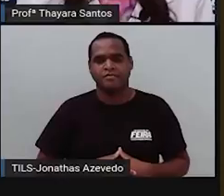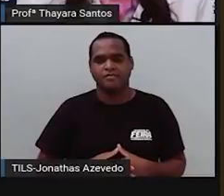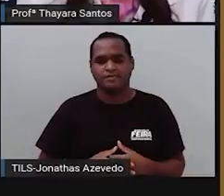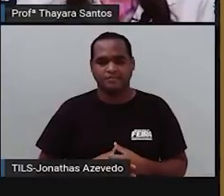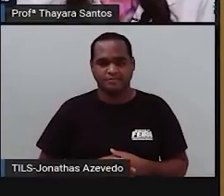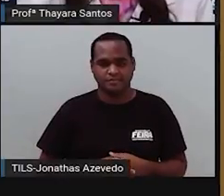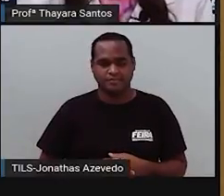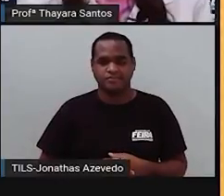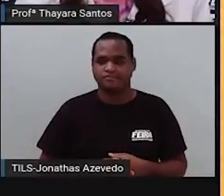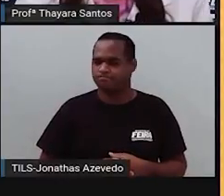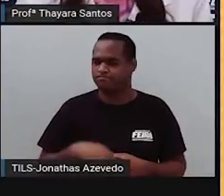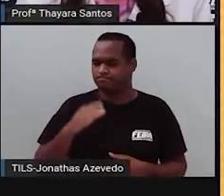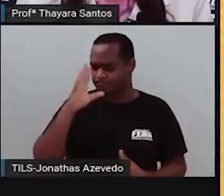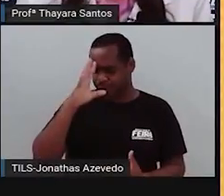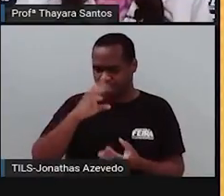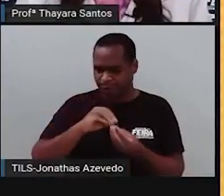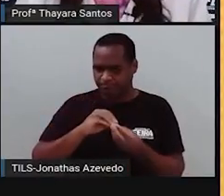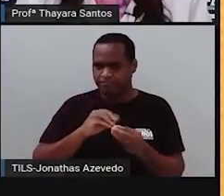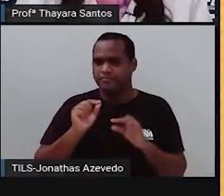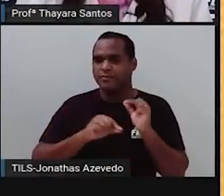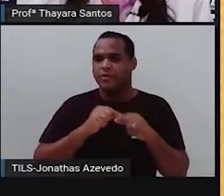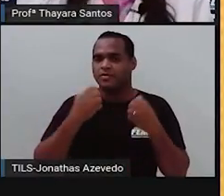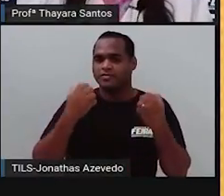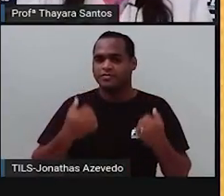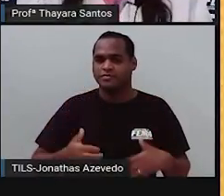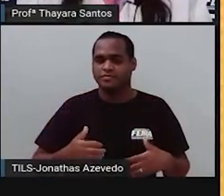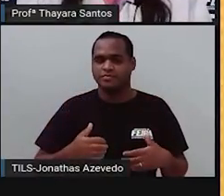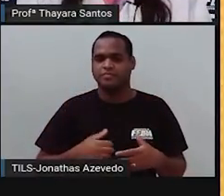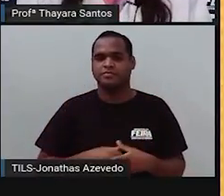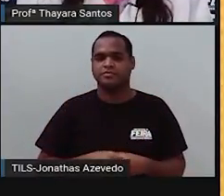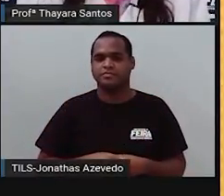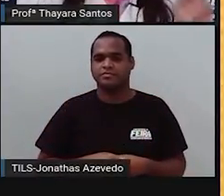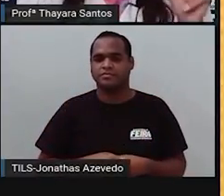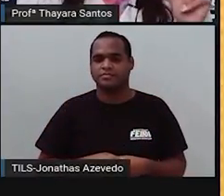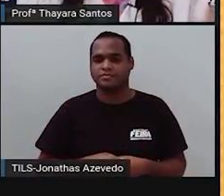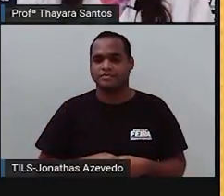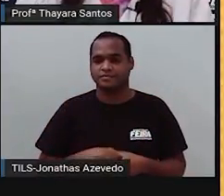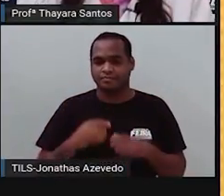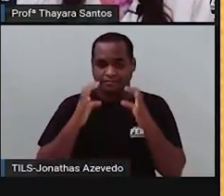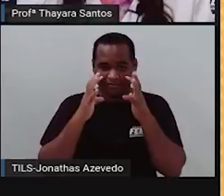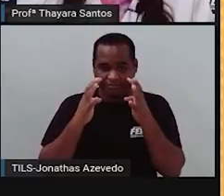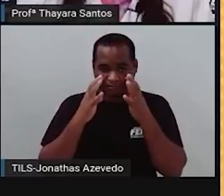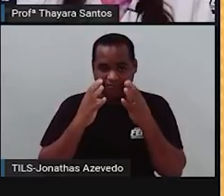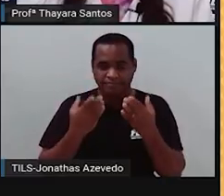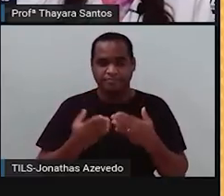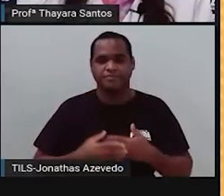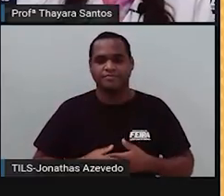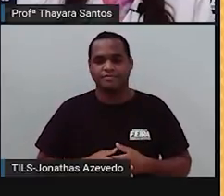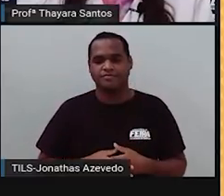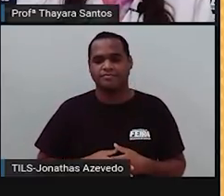Agora, a gente vai para esse resumozinho aqui geral com esse vídeo que eu trouxe para vocês. Preste atenção aí do outro lado.